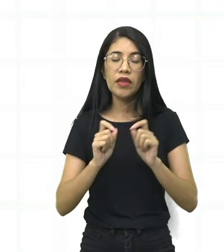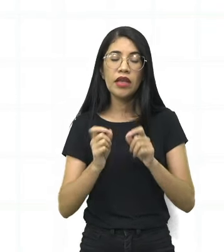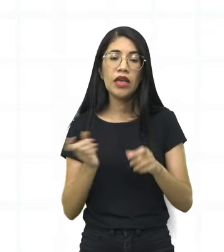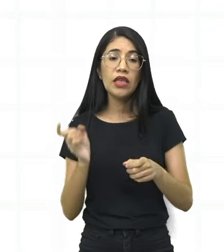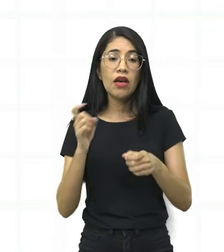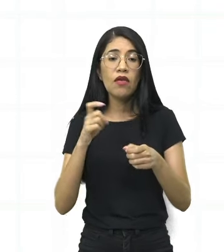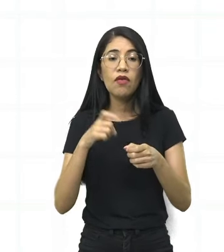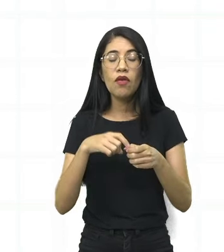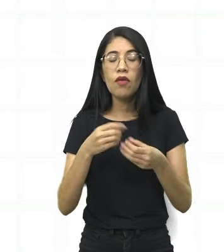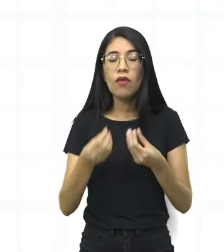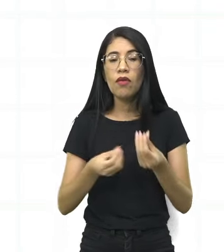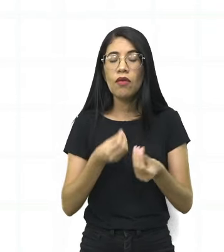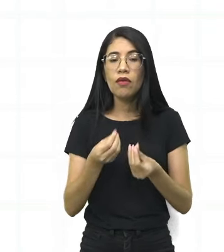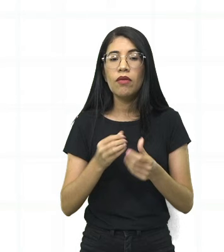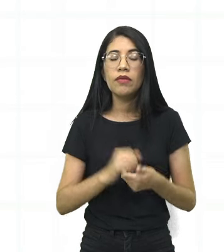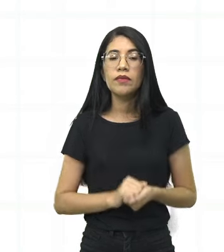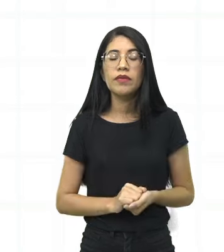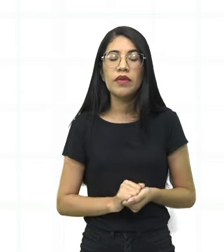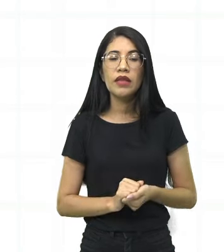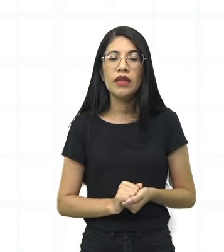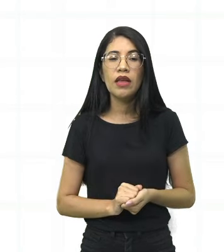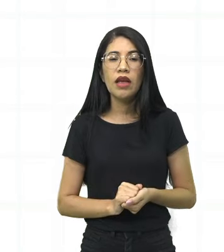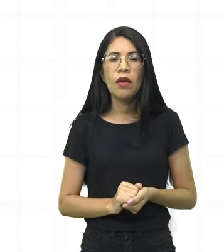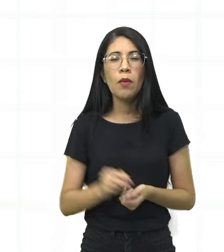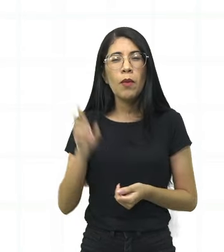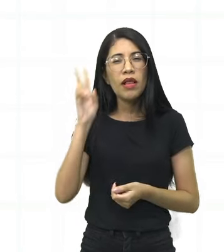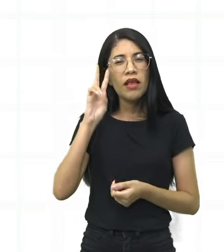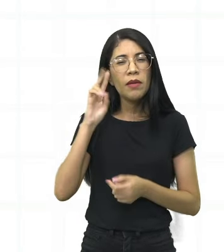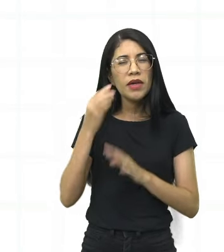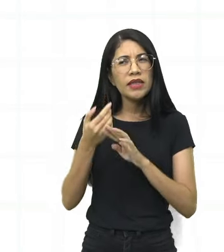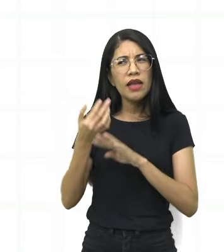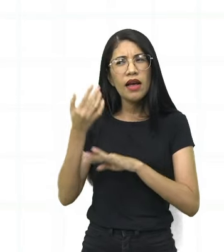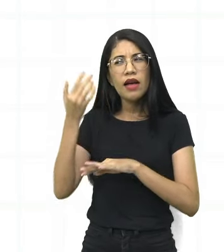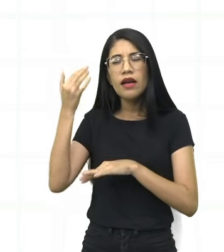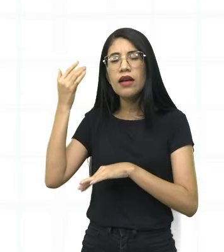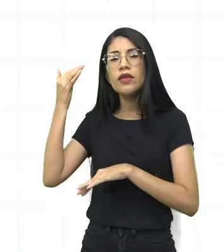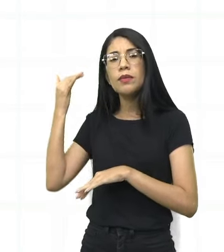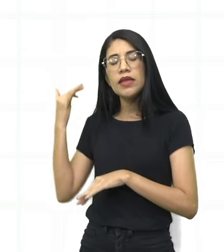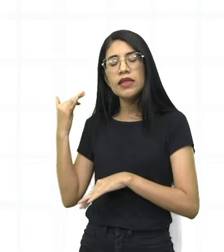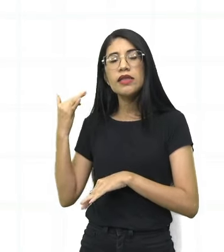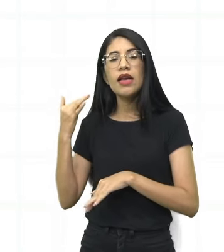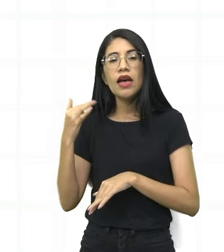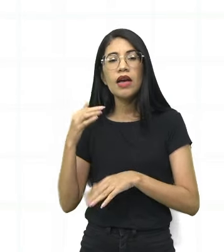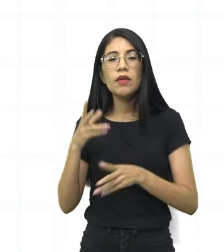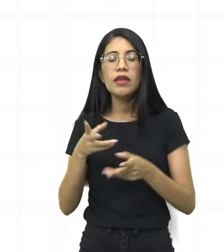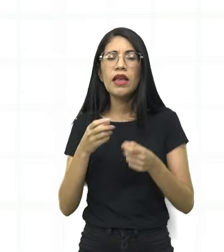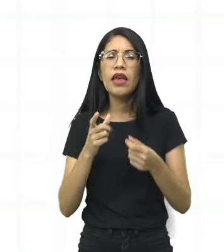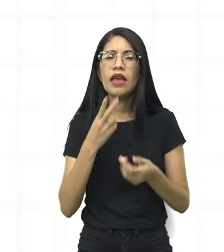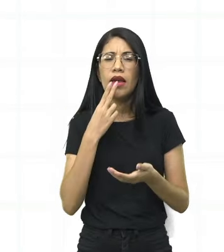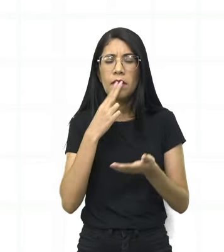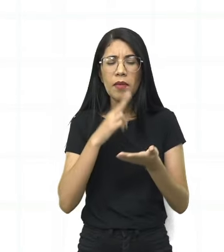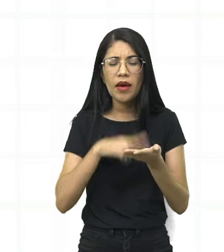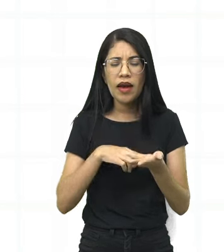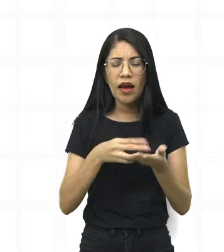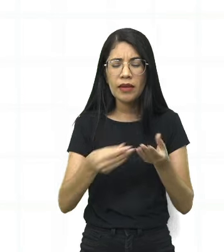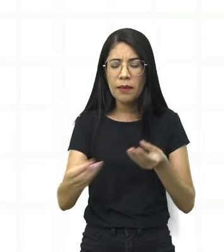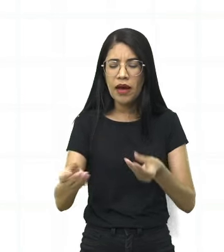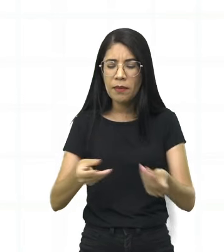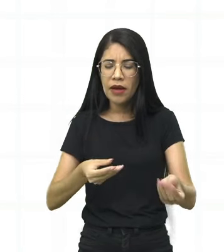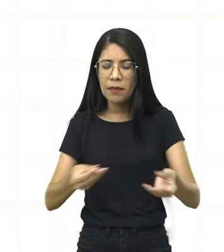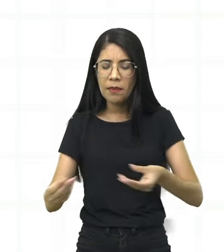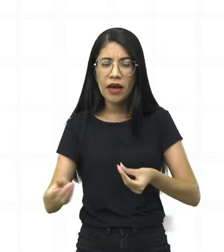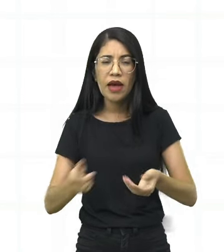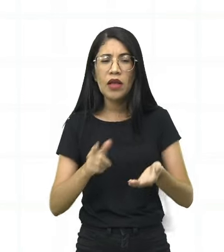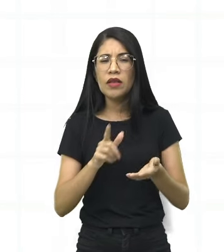voltando, ele pega pra falar sobre a memória, né? Que ele fala, que ele viu, aí tem as cartas espalhadas,